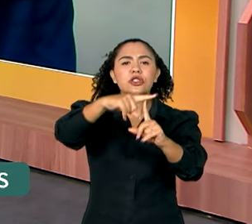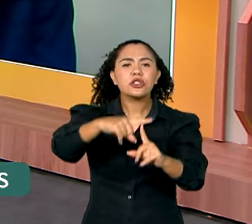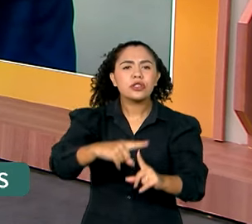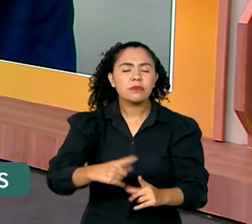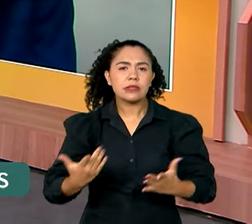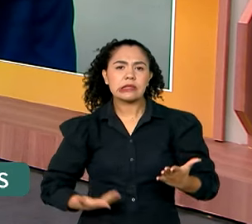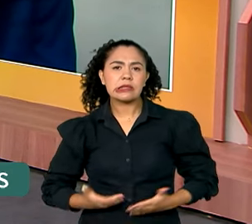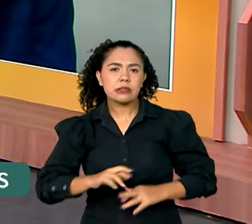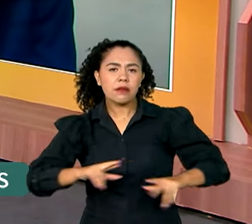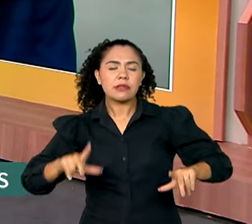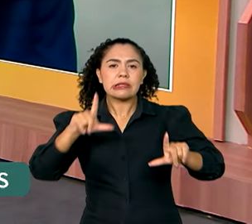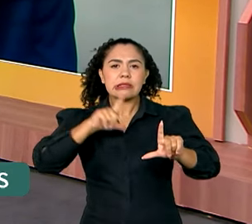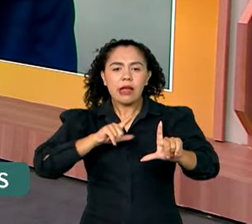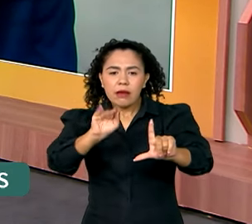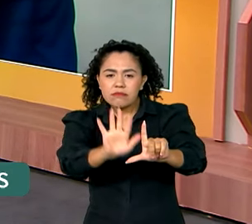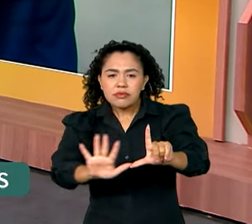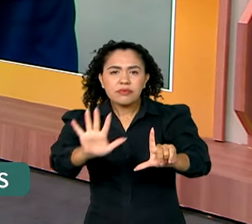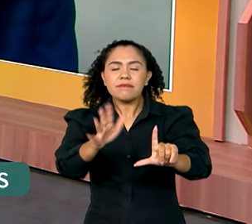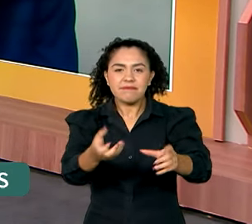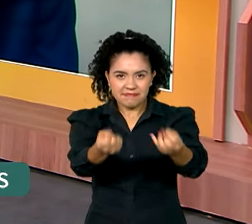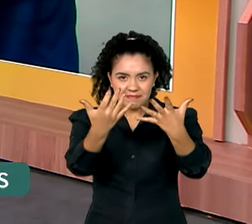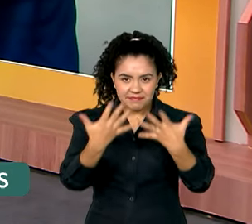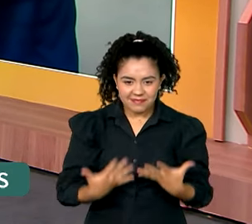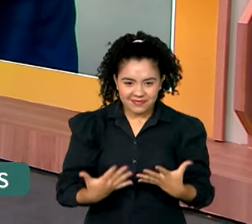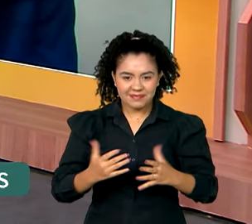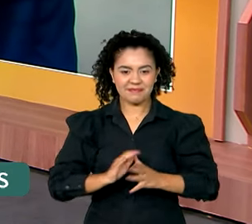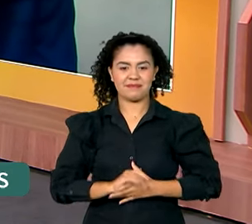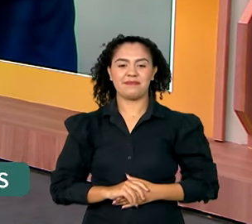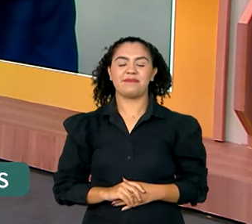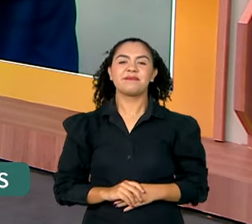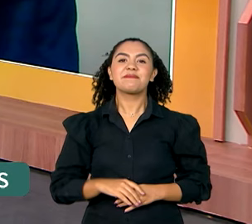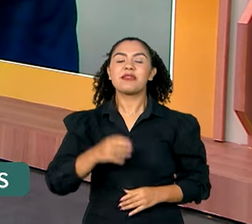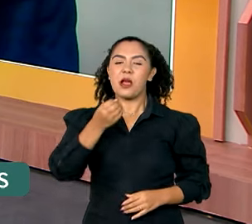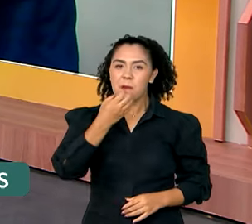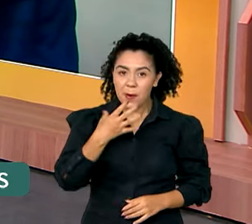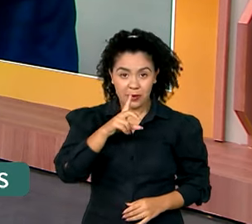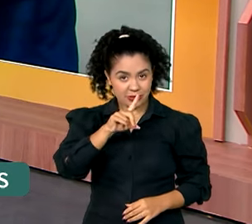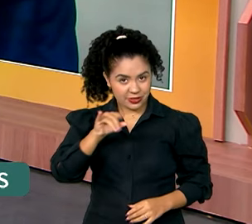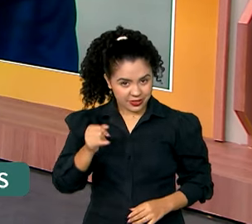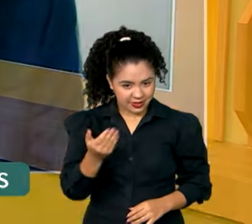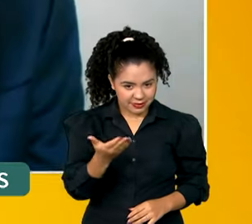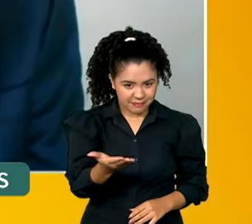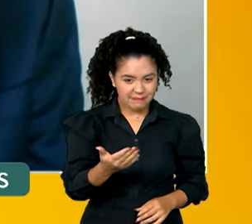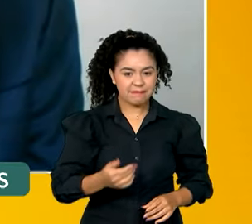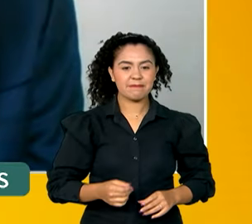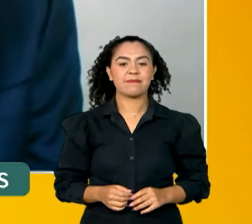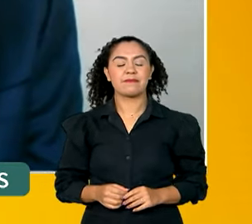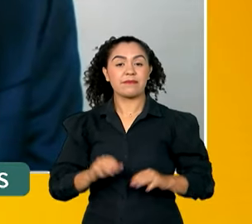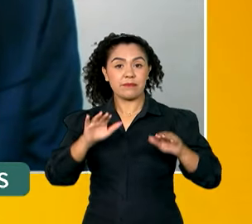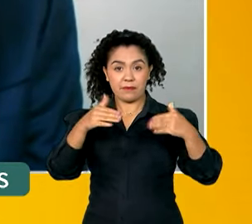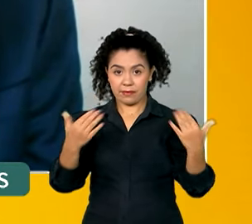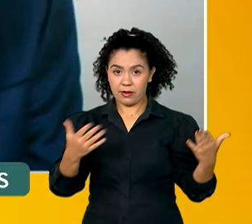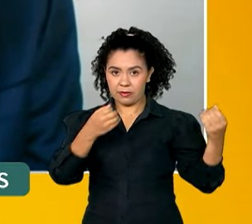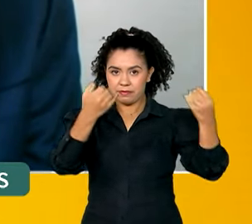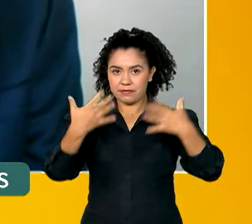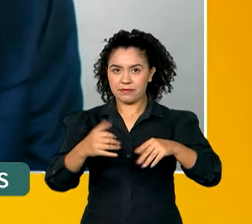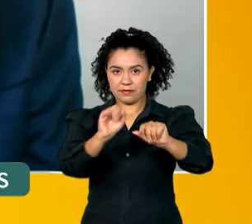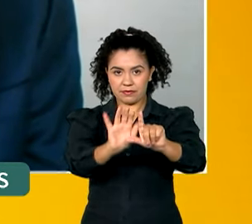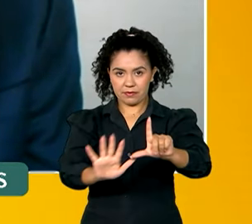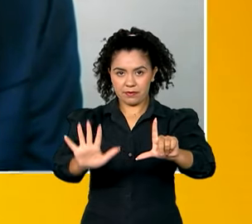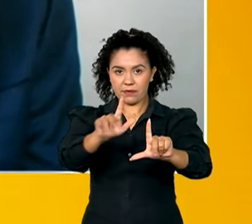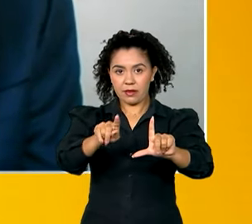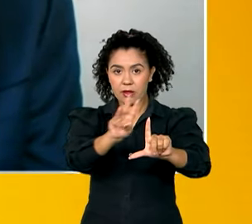nela, por favor. Bom dia. Olha, a plataforma consumidor